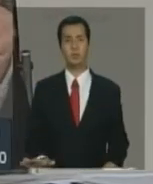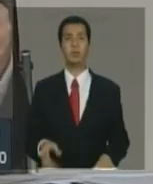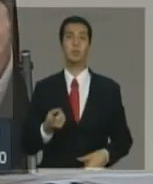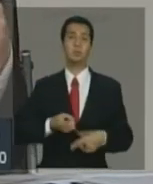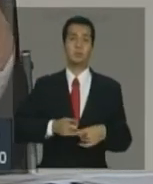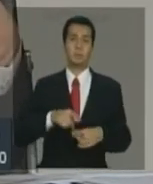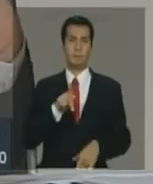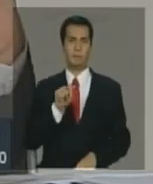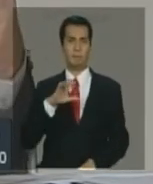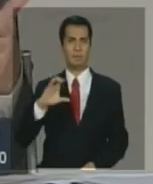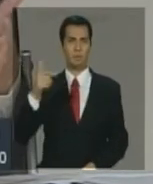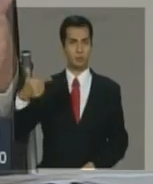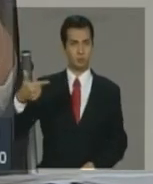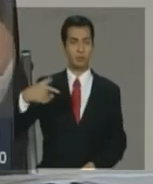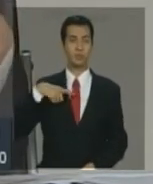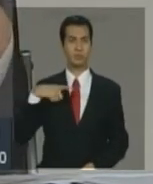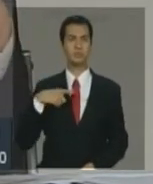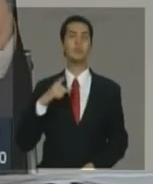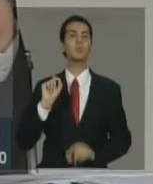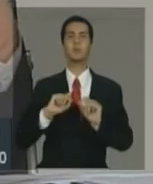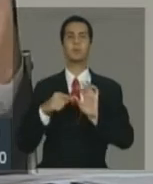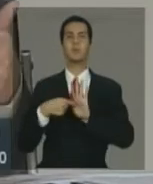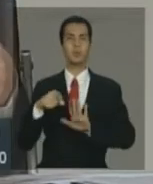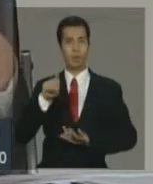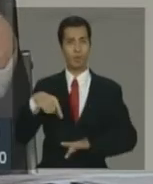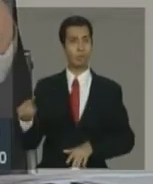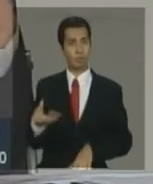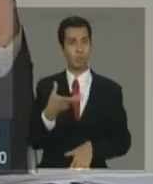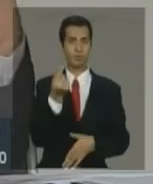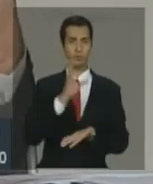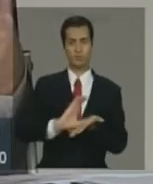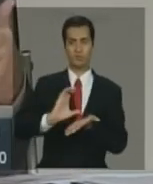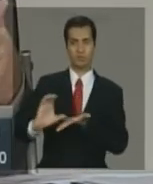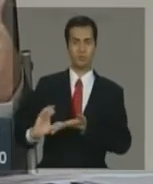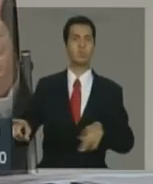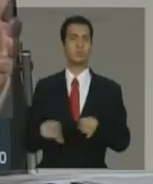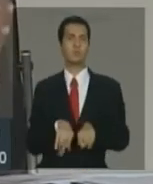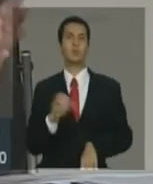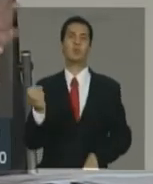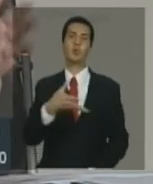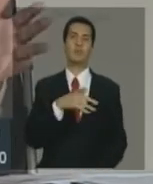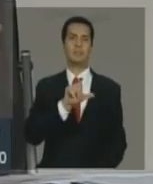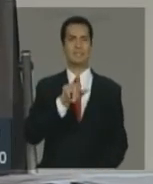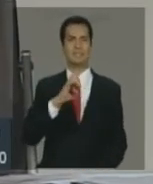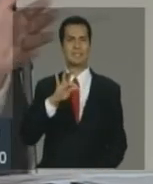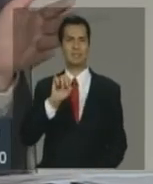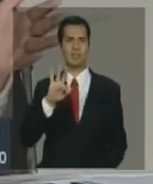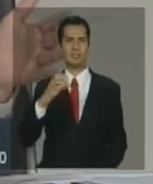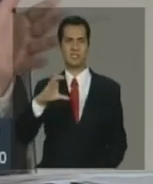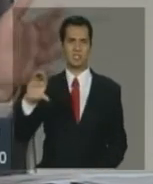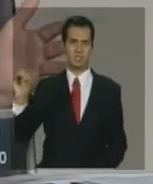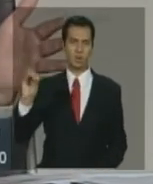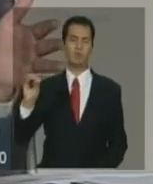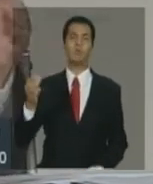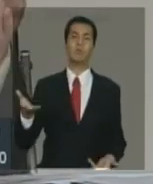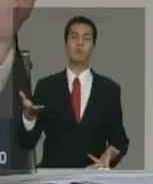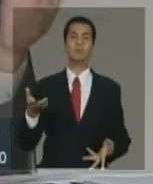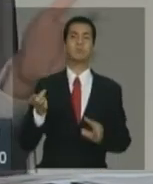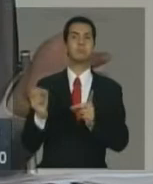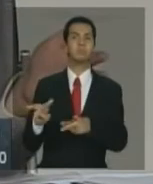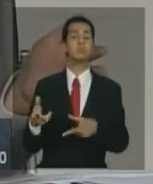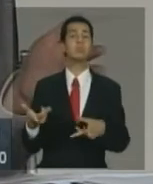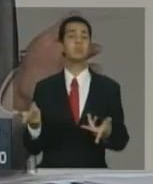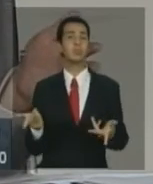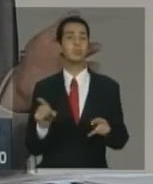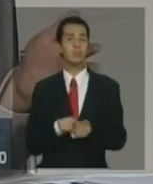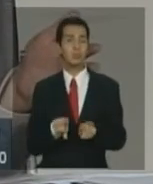-2 significa novos investimentos, novas licitações, portanto, dentro de um prazo normal entre